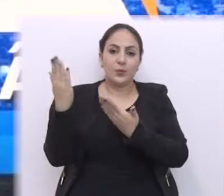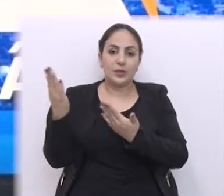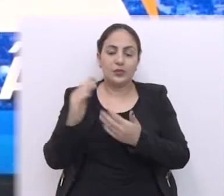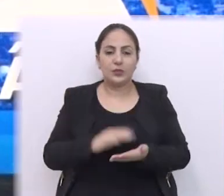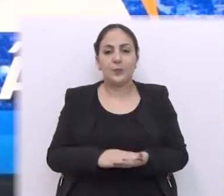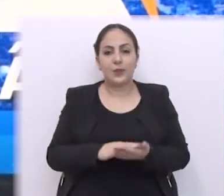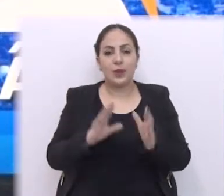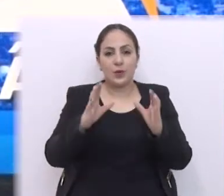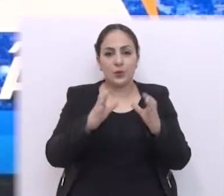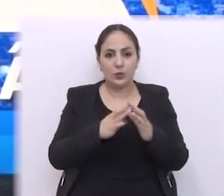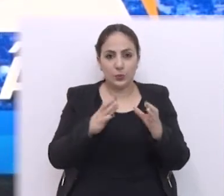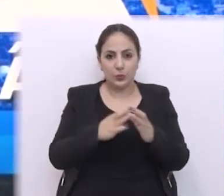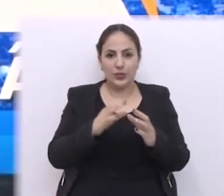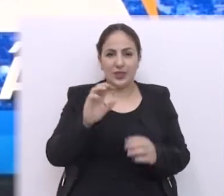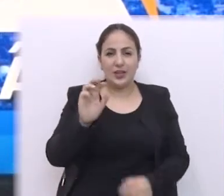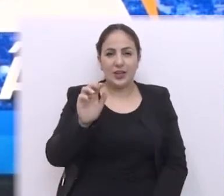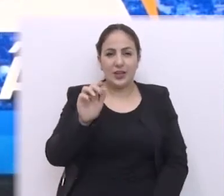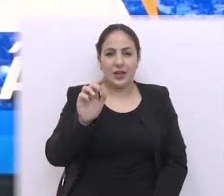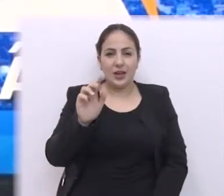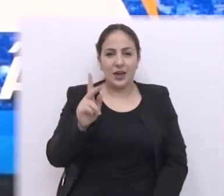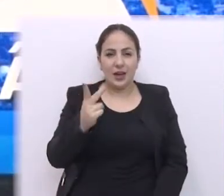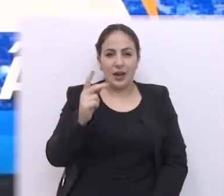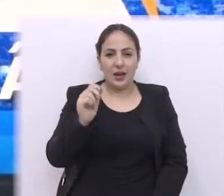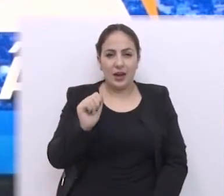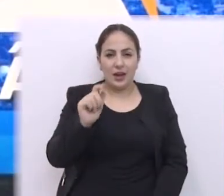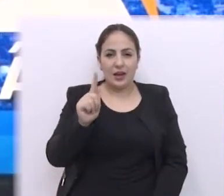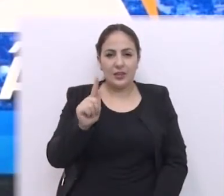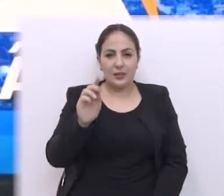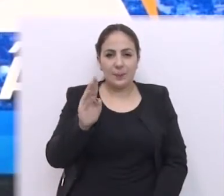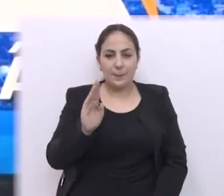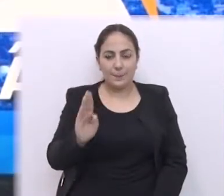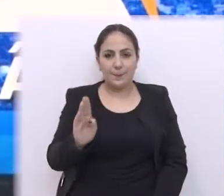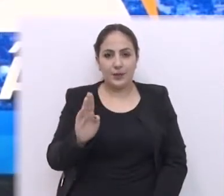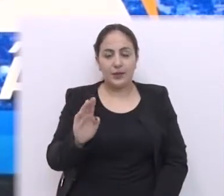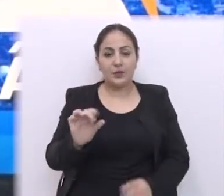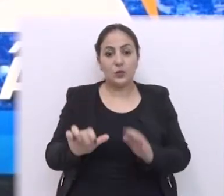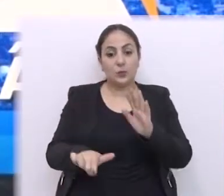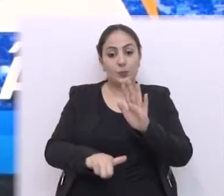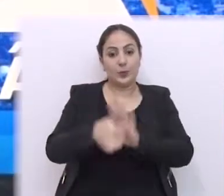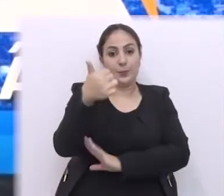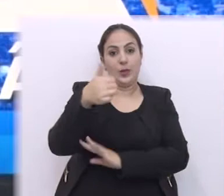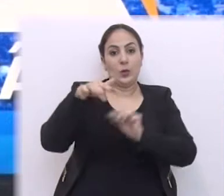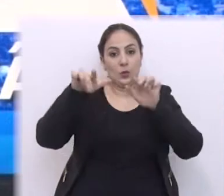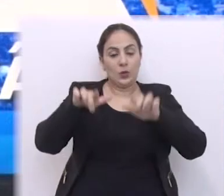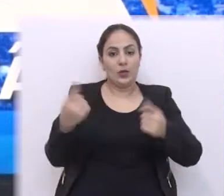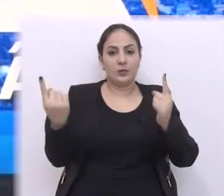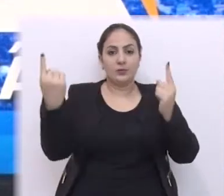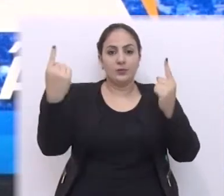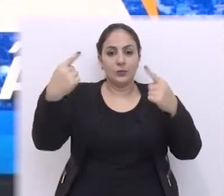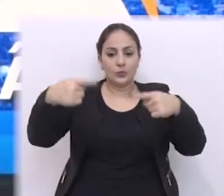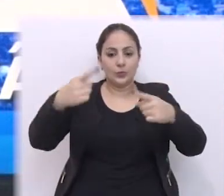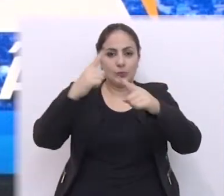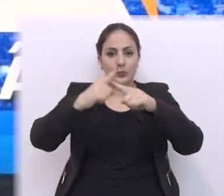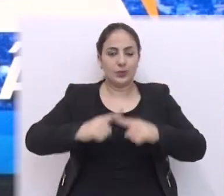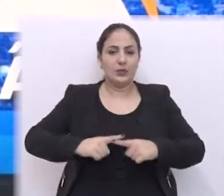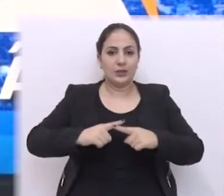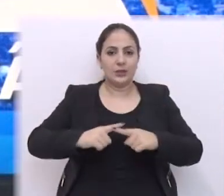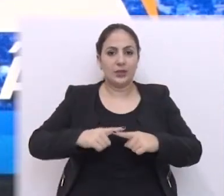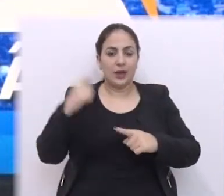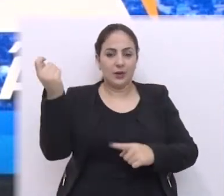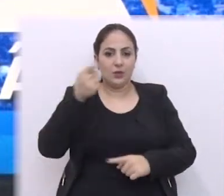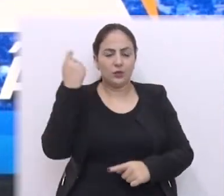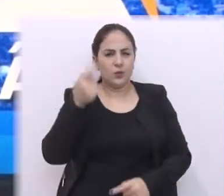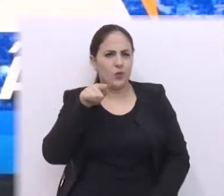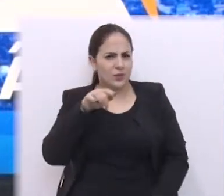prestou uma homenagem ao Planalto Rugby Clube que conquistou o primeiro lugar na segunda divisão do Campeonato Gaúcho.